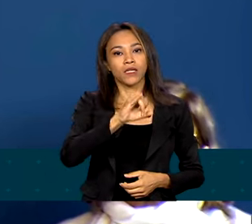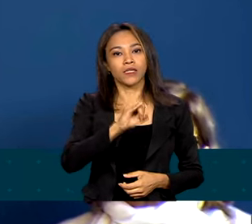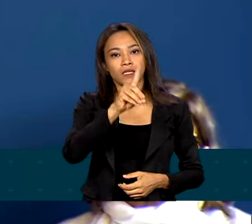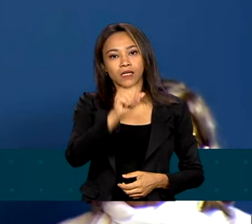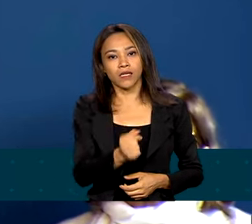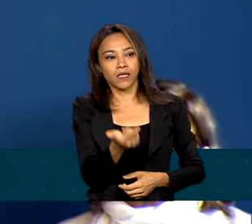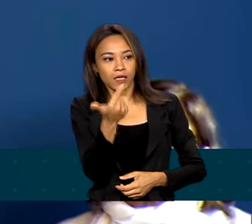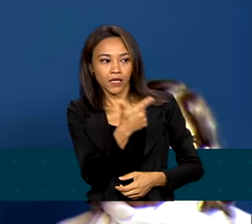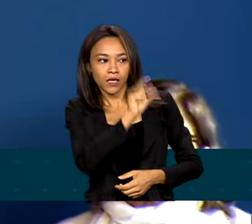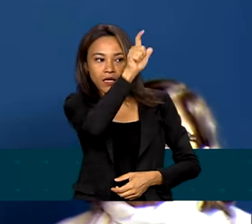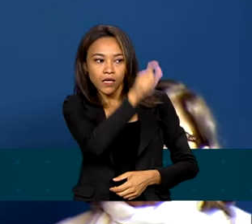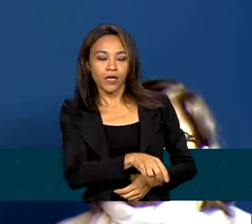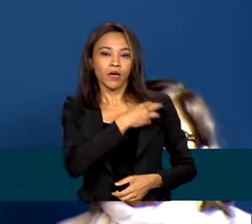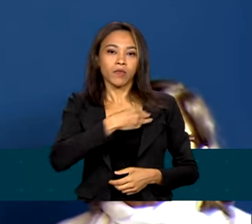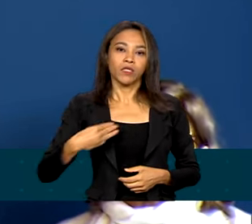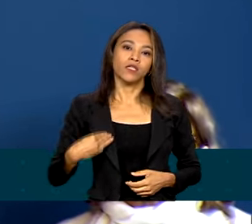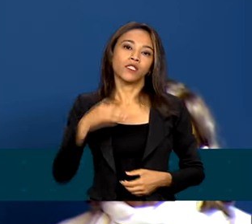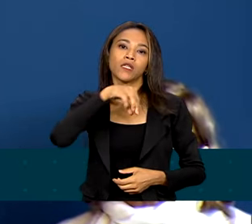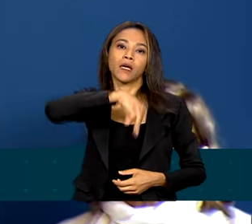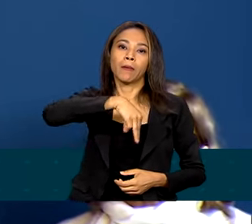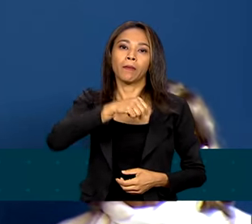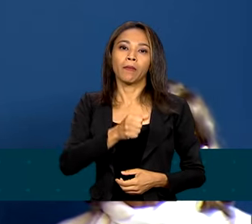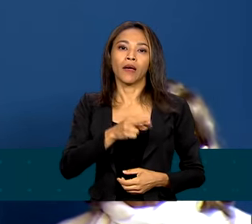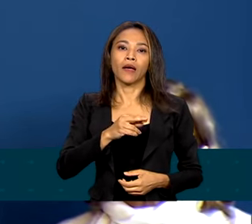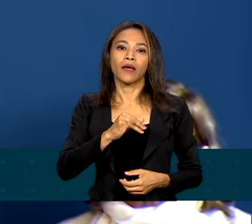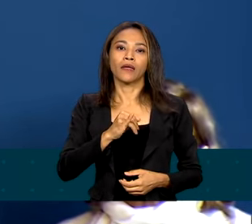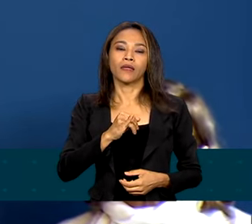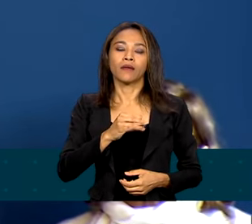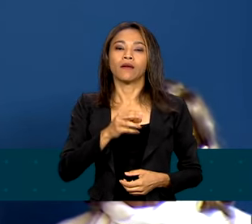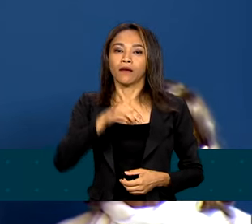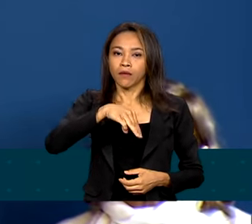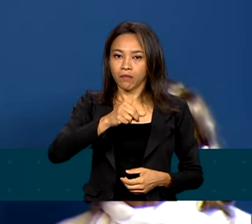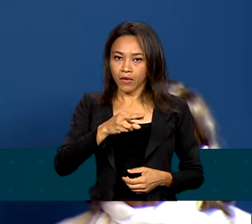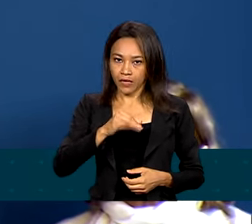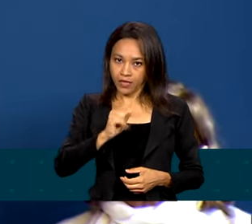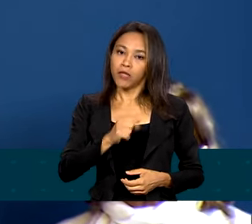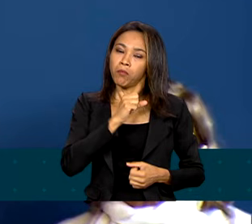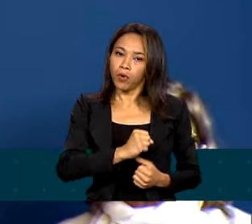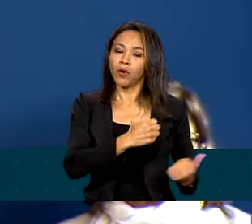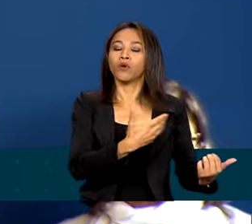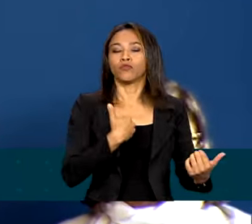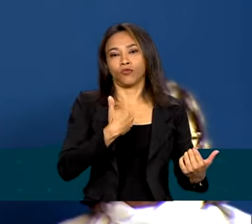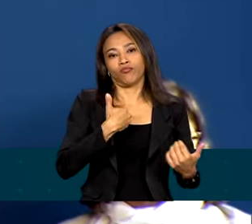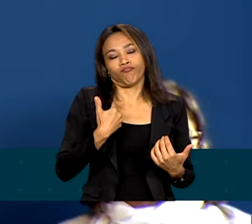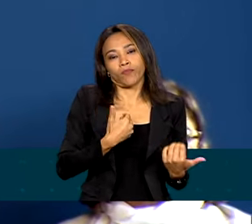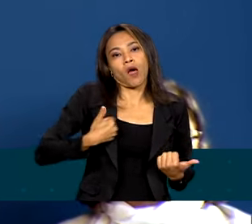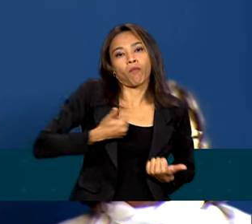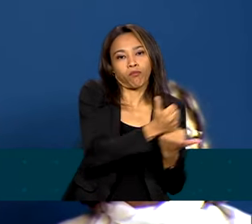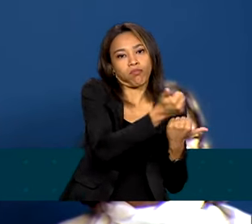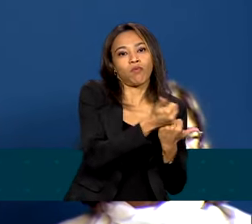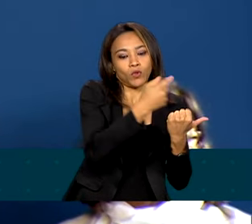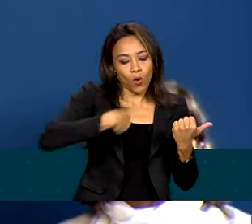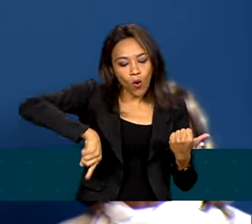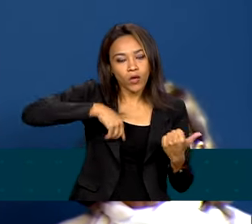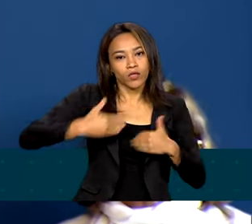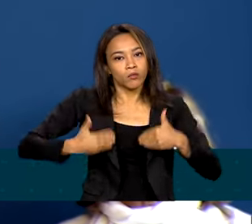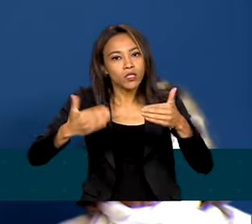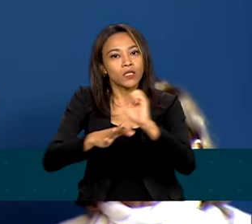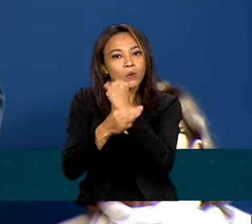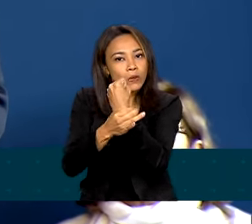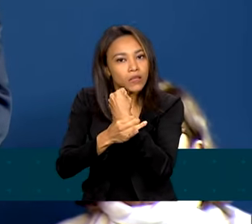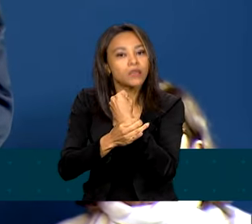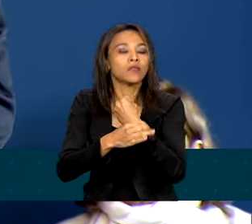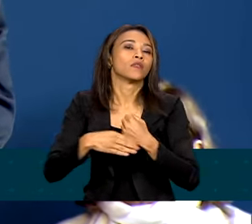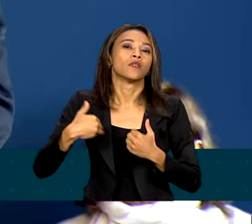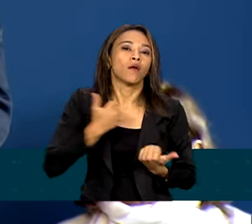podem contar integralmente com o Ministério da Justiça e Segurança Pública. Em todos os âmbitos que se fazem necessários,